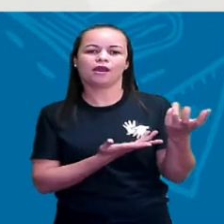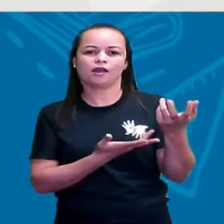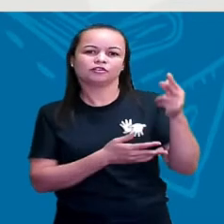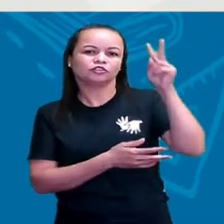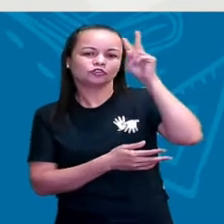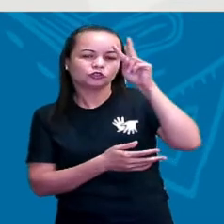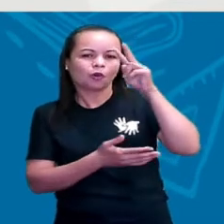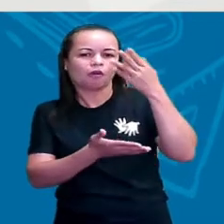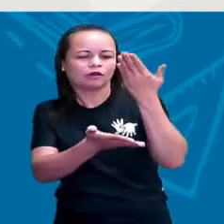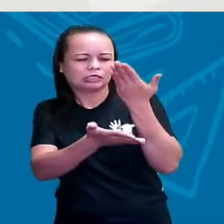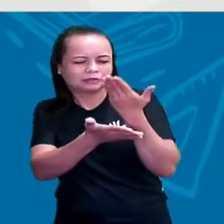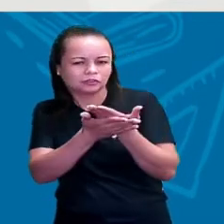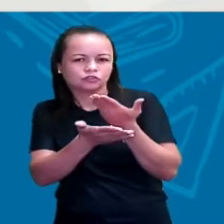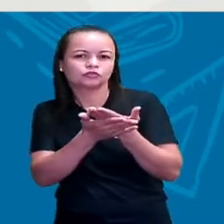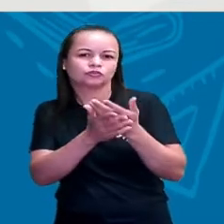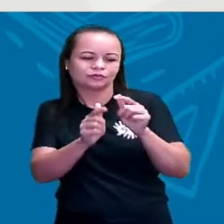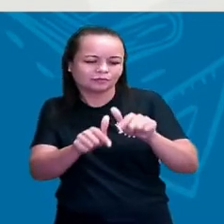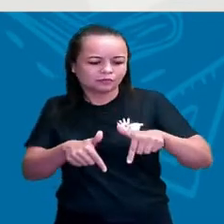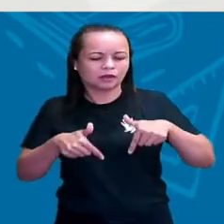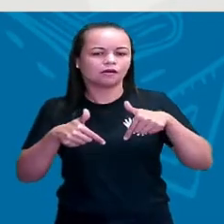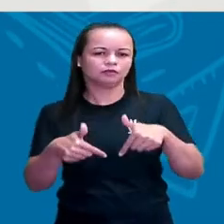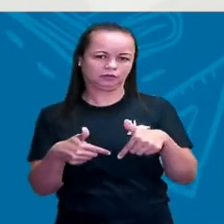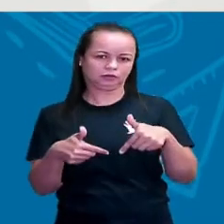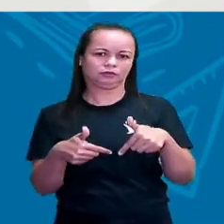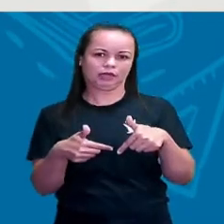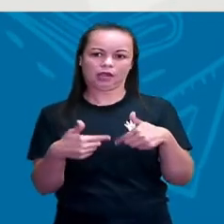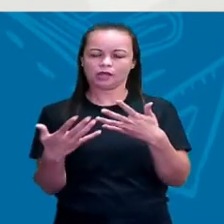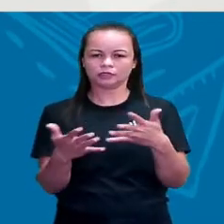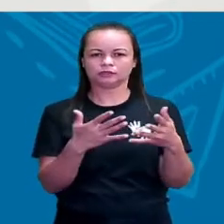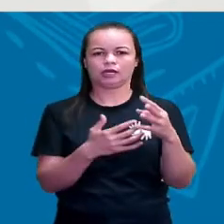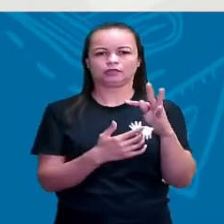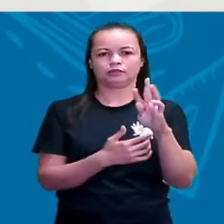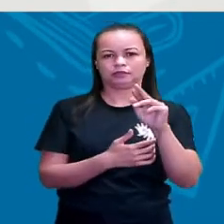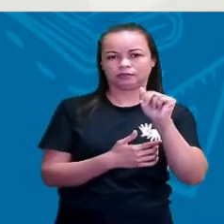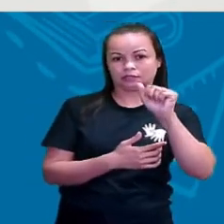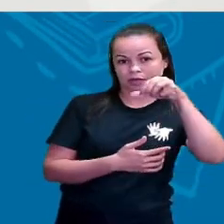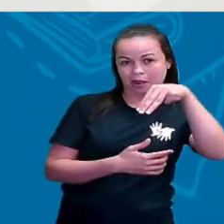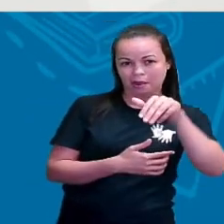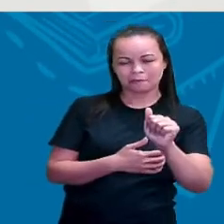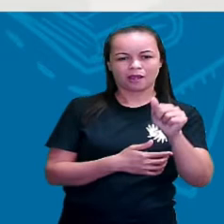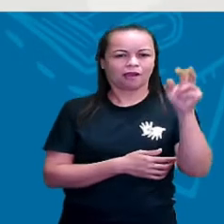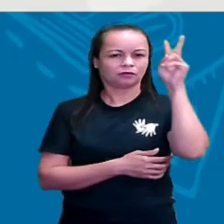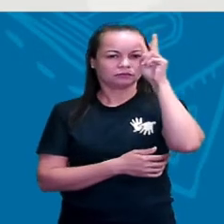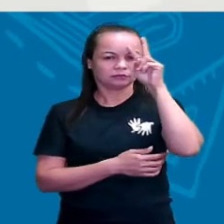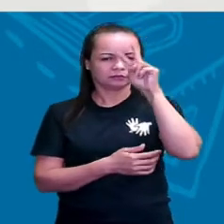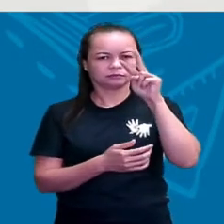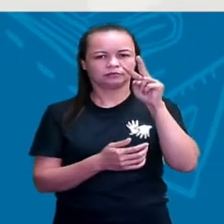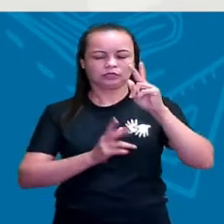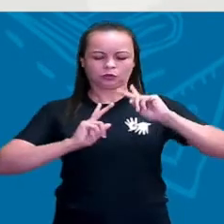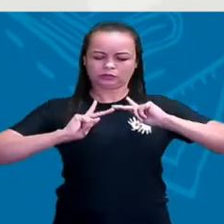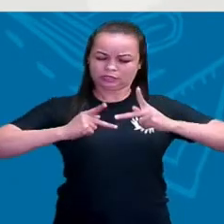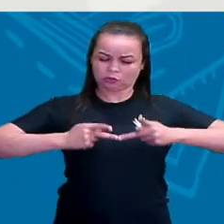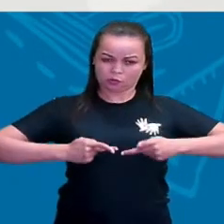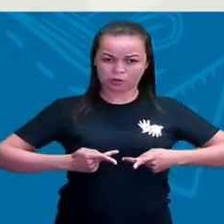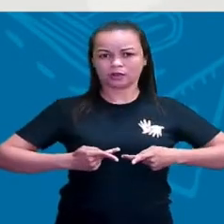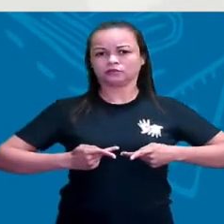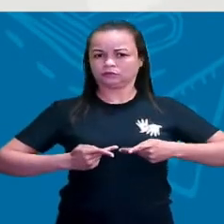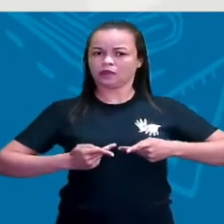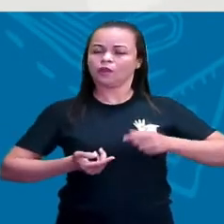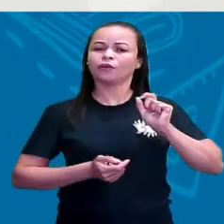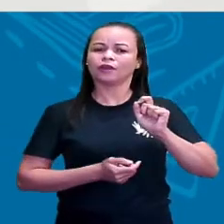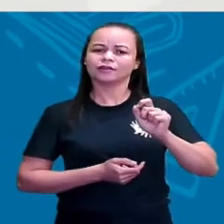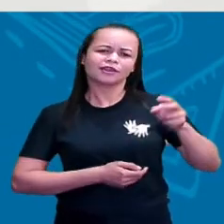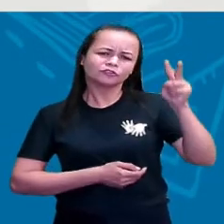ela estuda essas ações, né, essa trama histórica. Então, o ser humano por si só é um ser histórico.